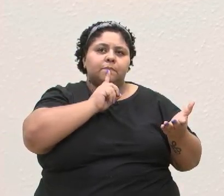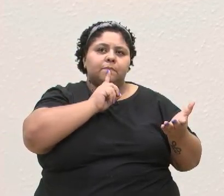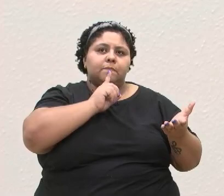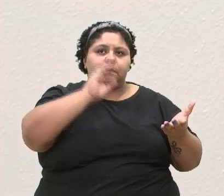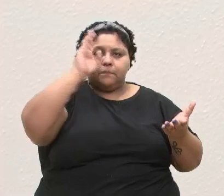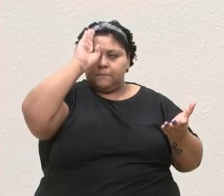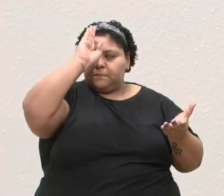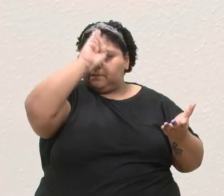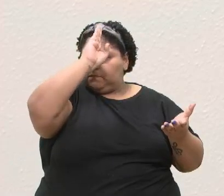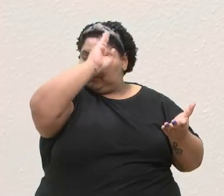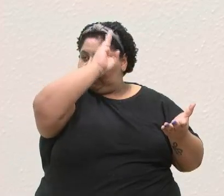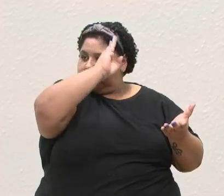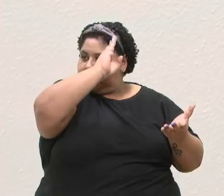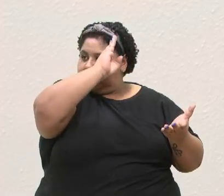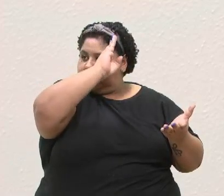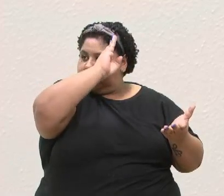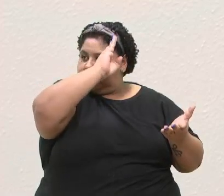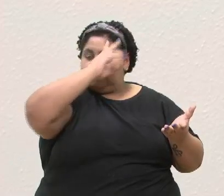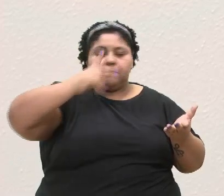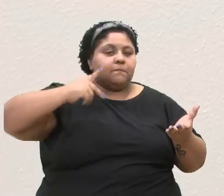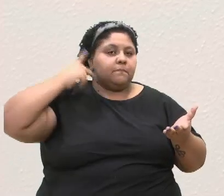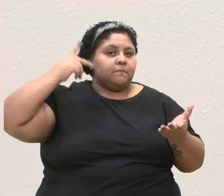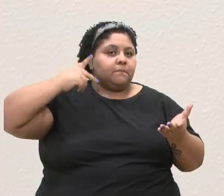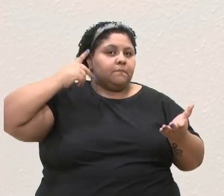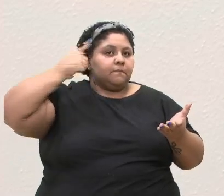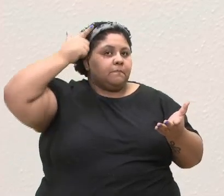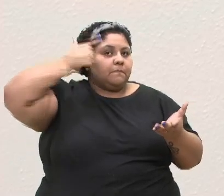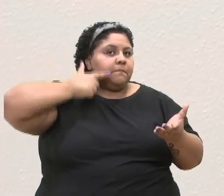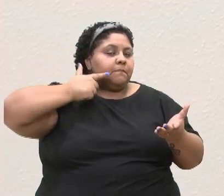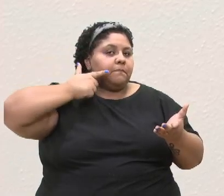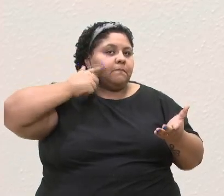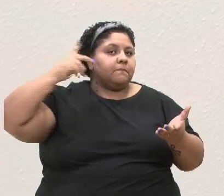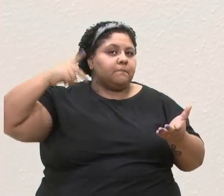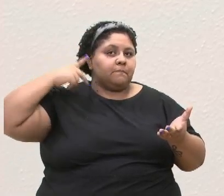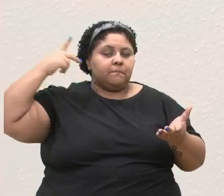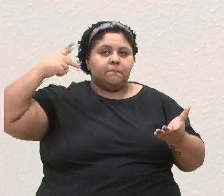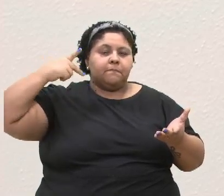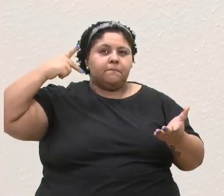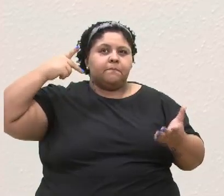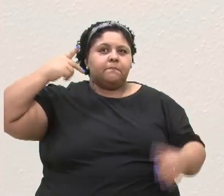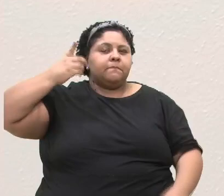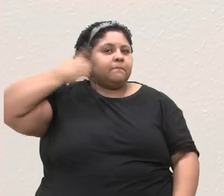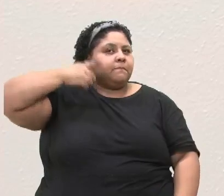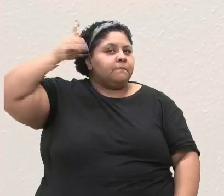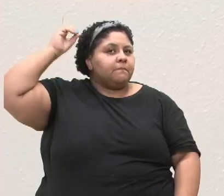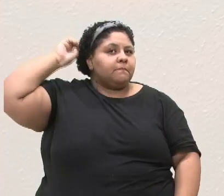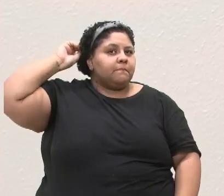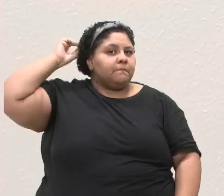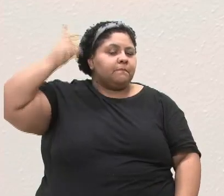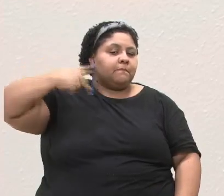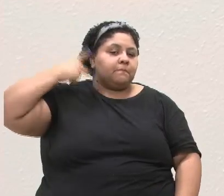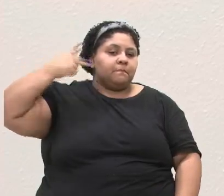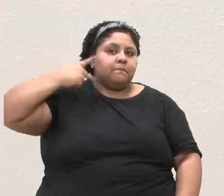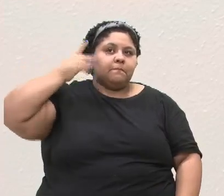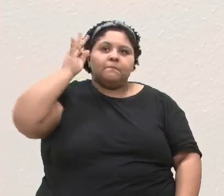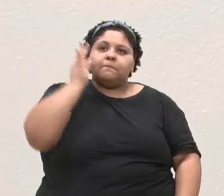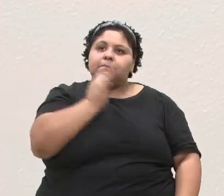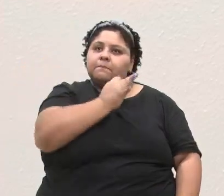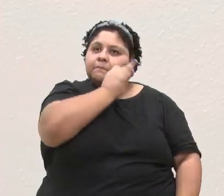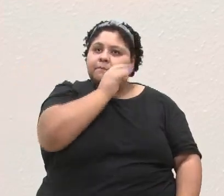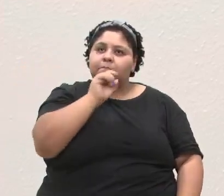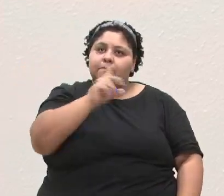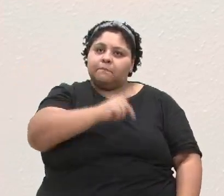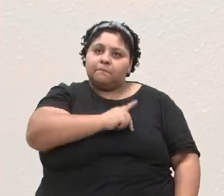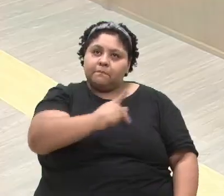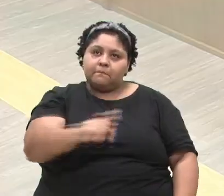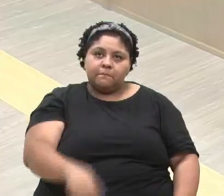Bressan, PRD, vereador Lucas Carianato, PT, vereador Lucas Diu, PDT, e vereadora Tatiana Friis, PSDB. Era